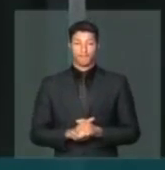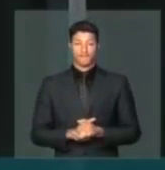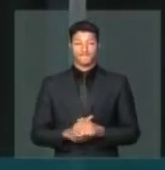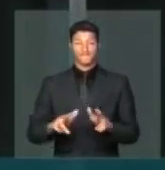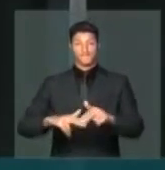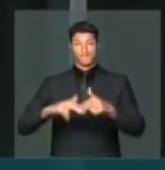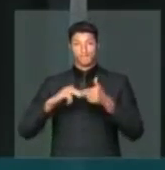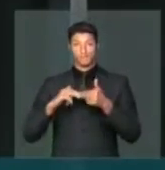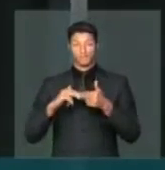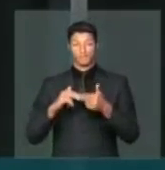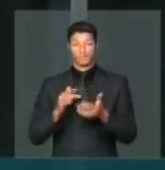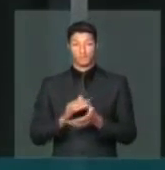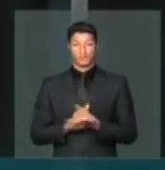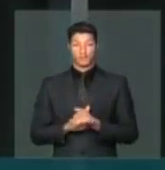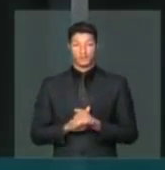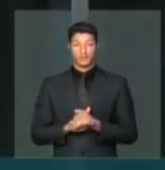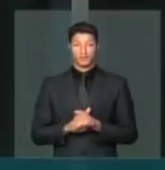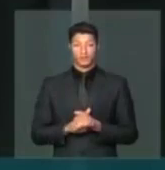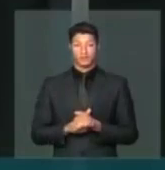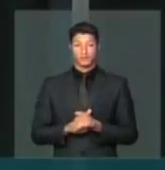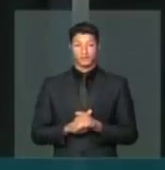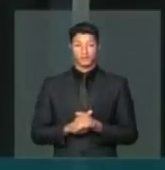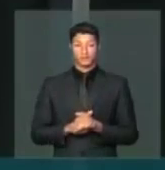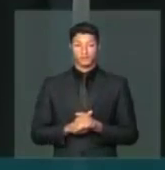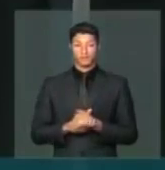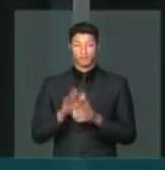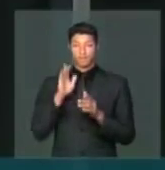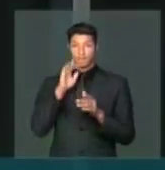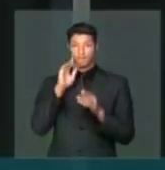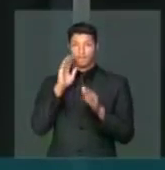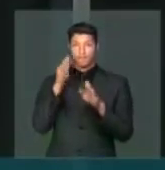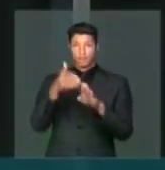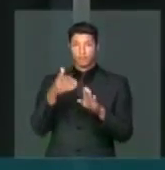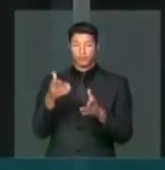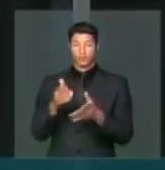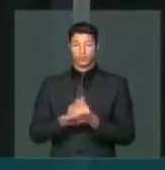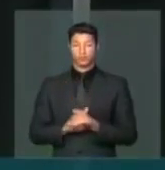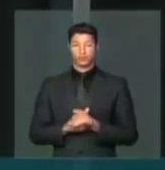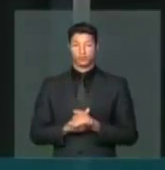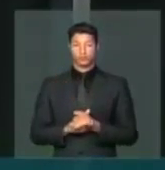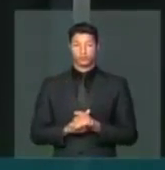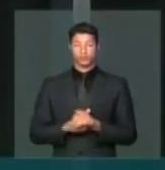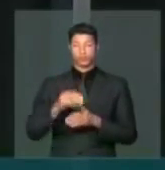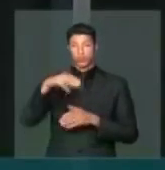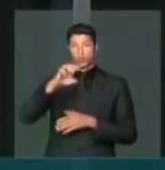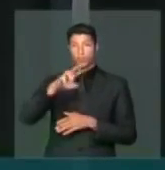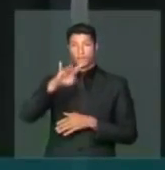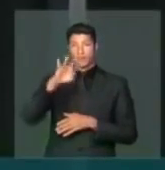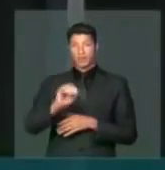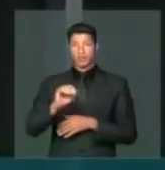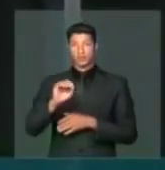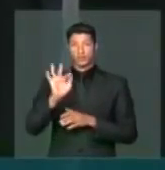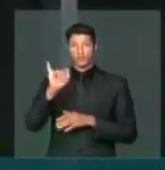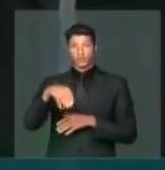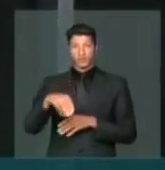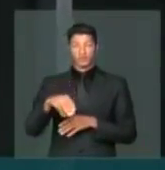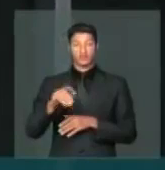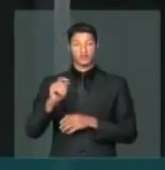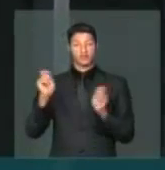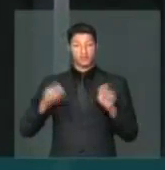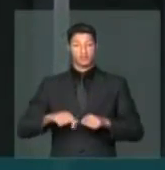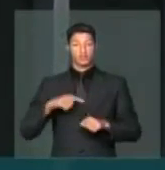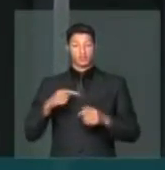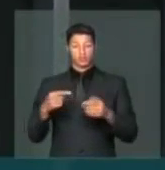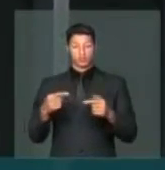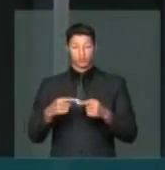Por isso, o objetivo, o mérito, o fim, tem